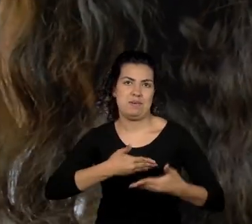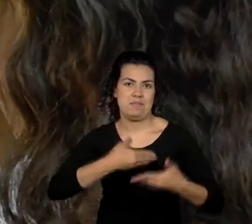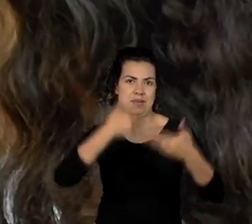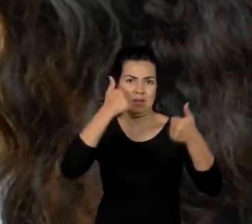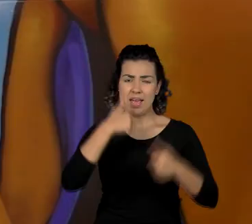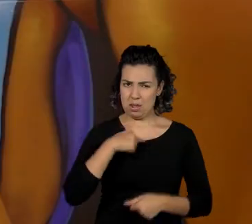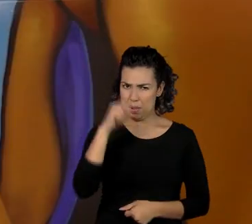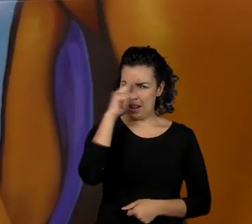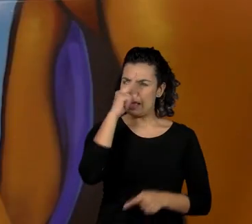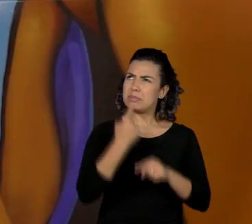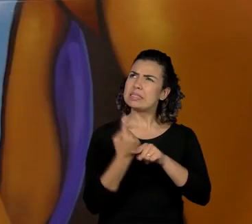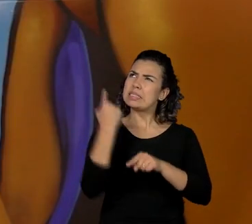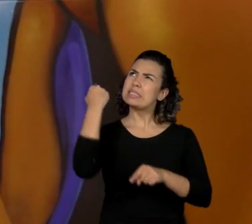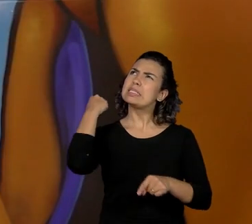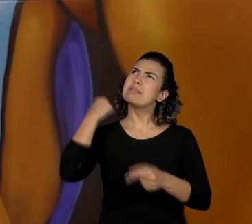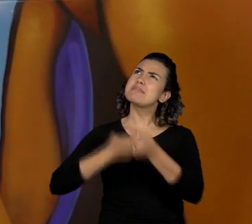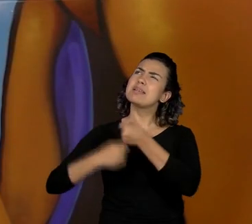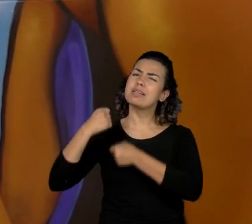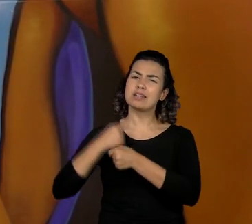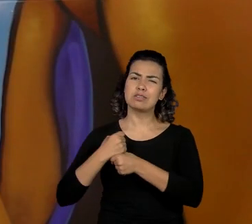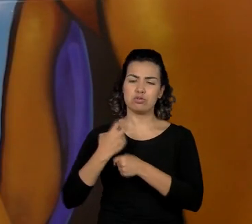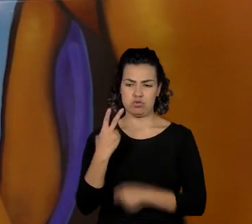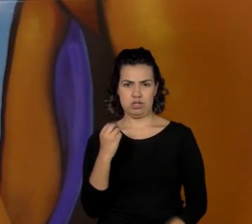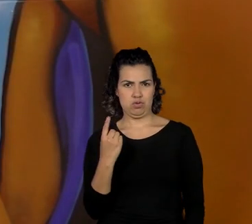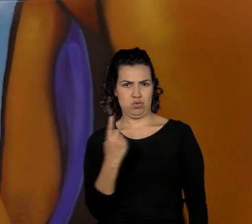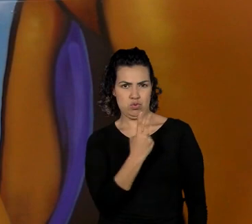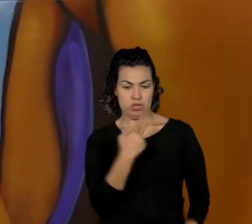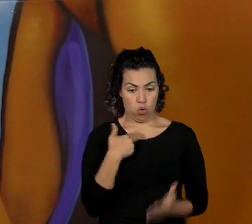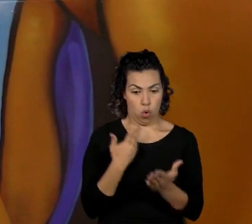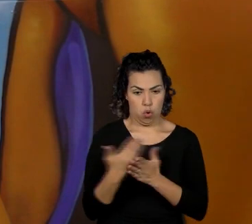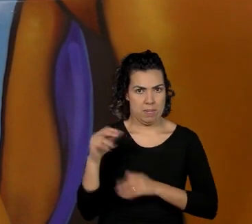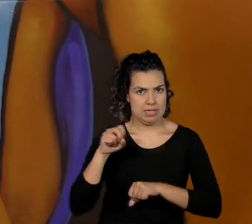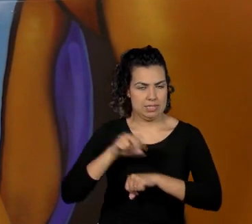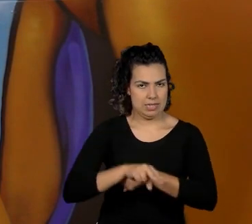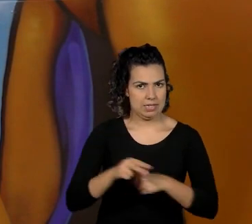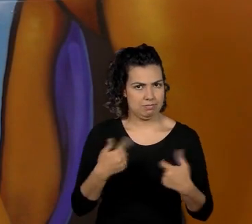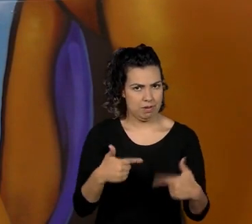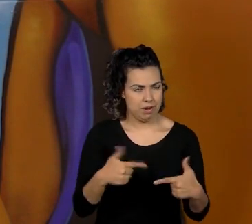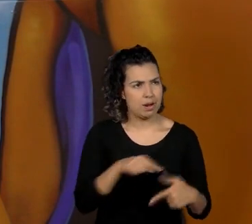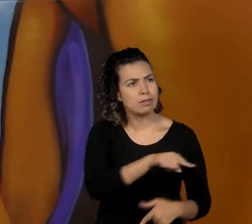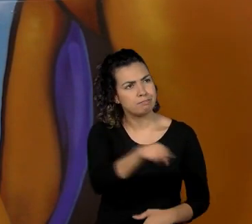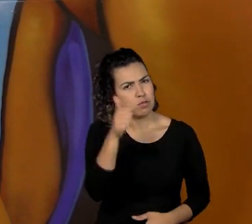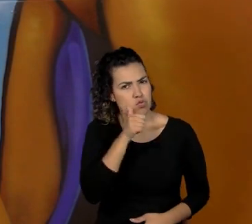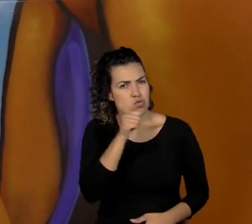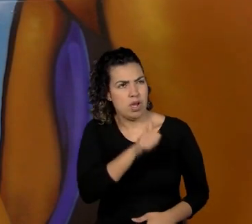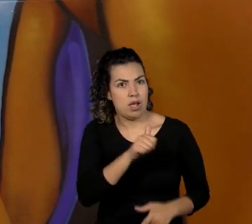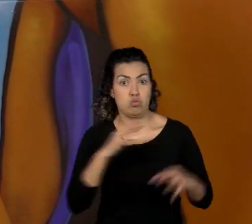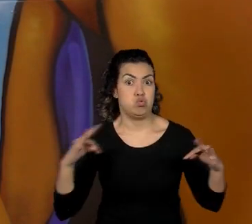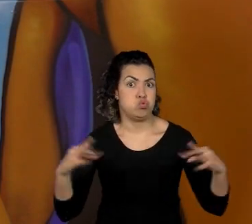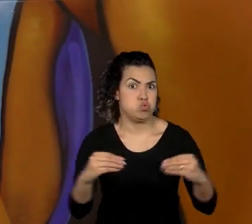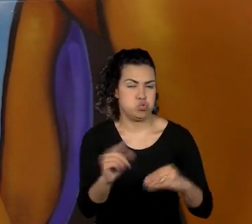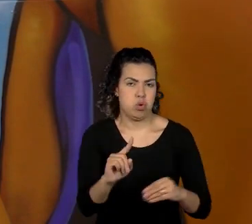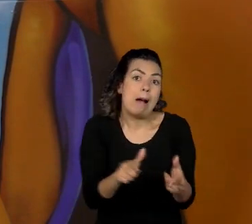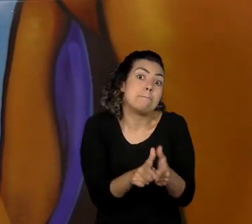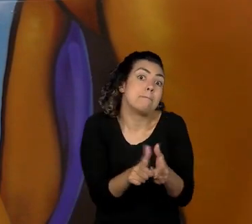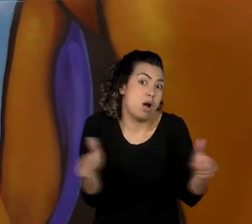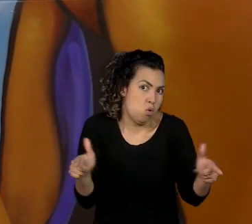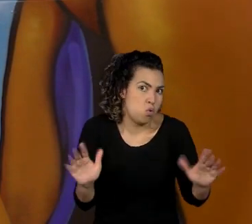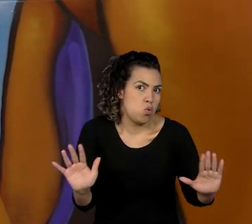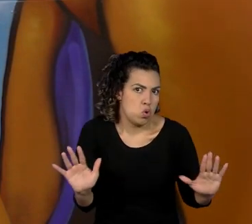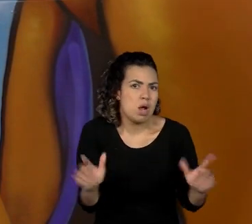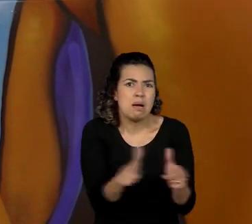em 2012, a gente tinha meninas ainda, a maioria, né? Óbvio, não todas, mas a maioria, assim, muito